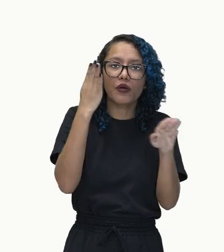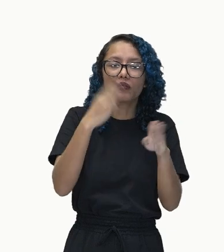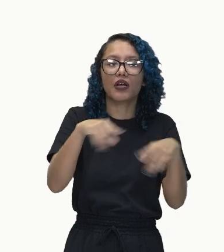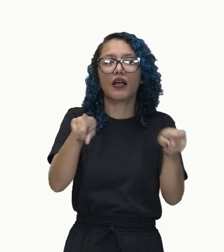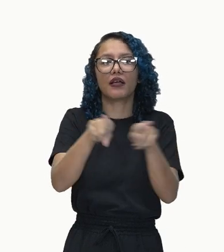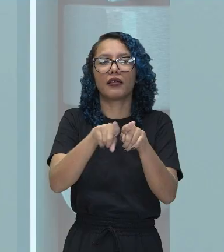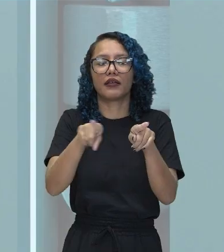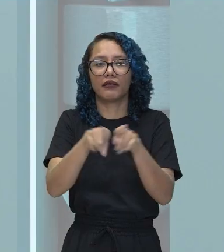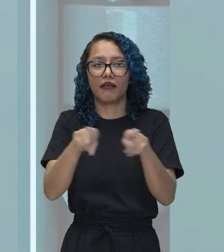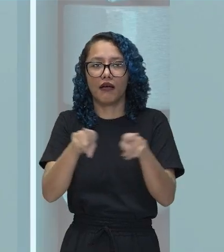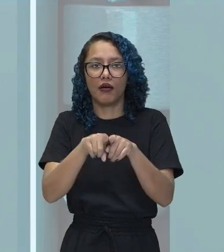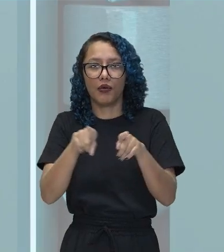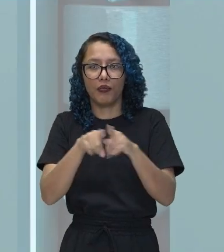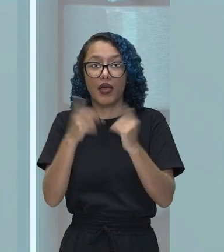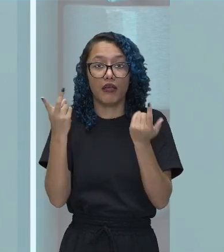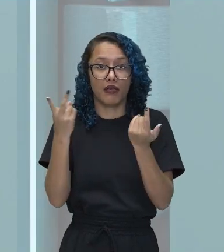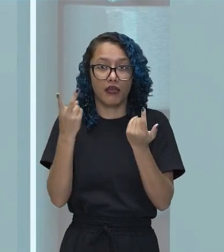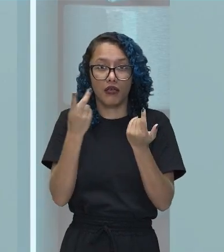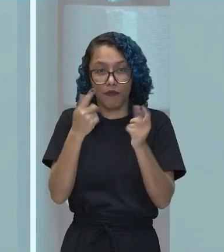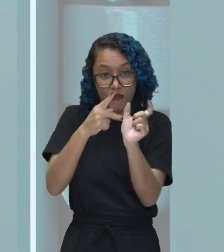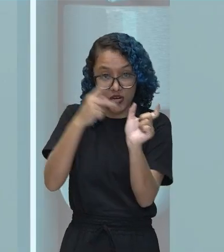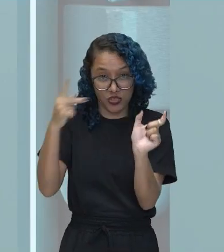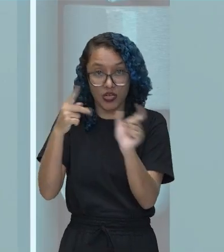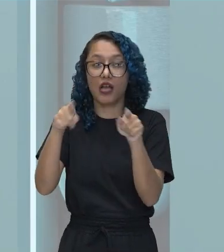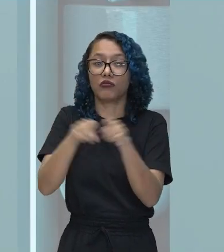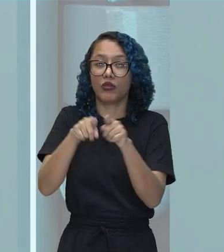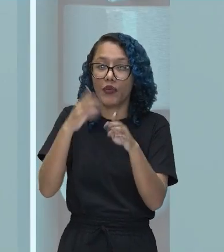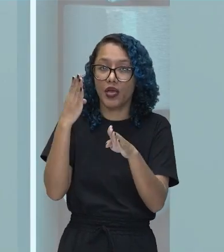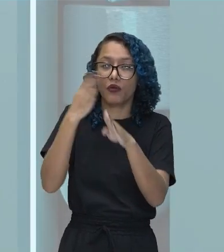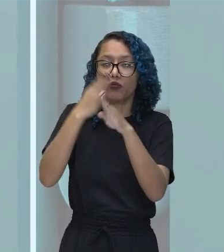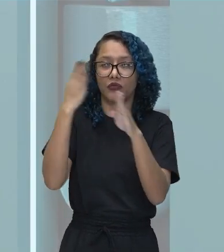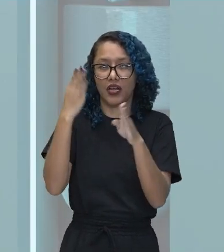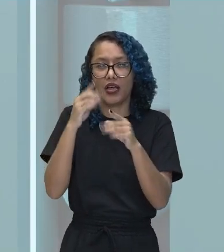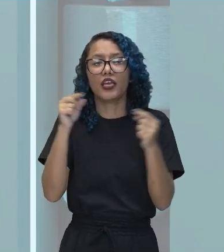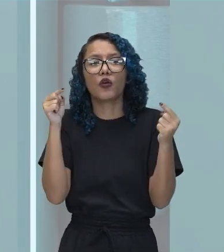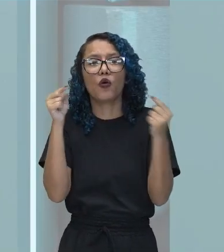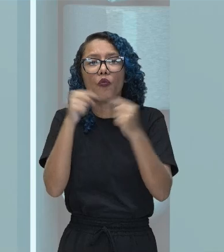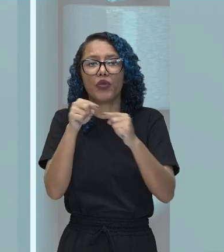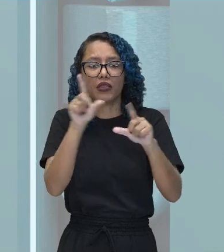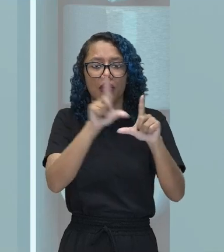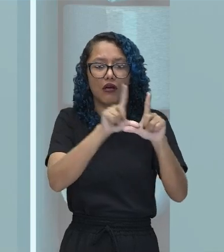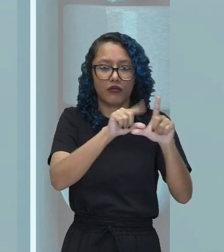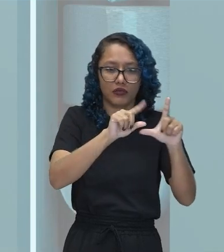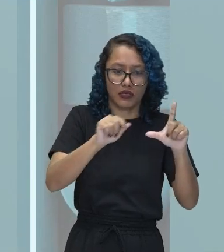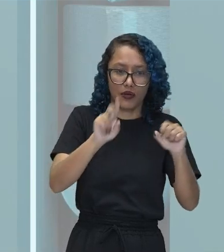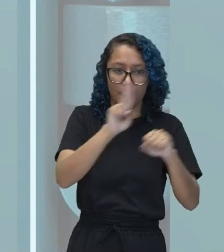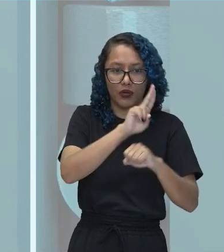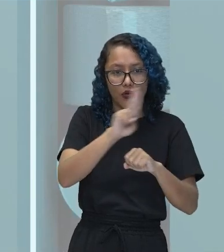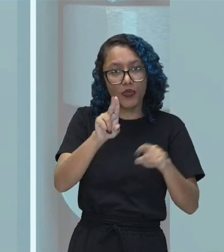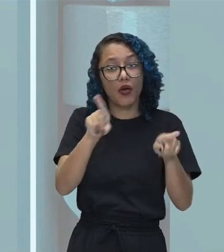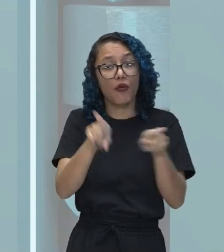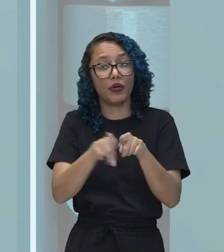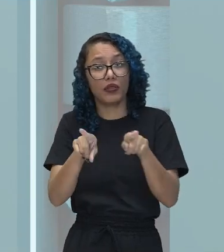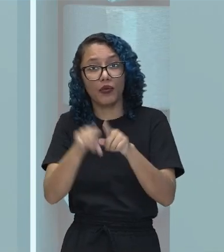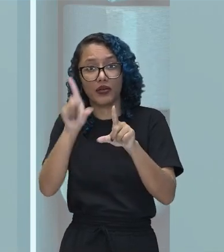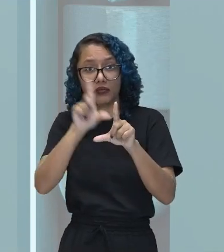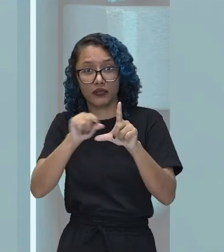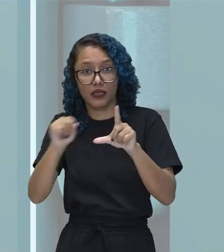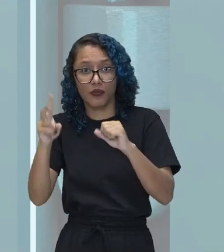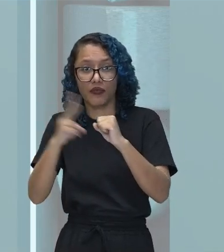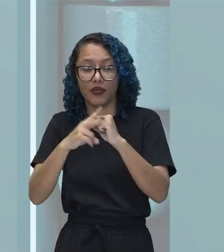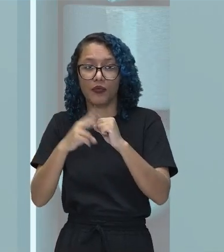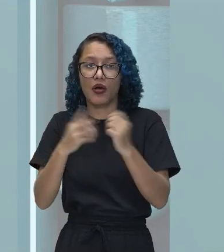ali o predicado. Sintagma nominal e o sintagma verbal. Vamos agora classificar como